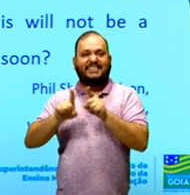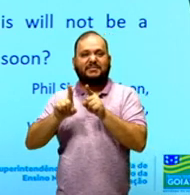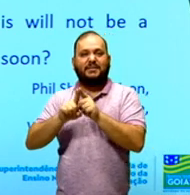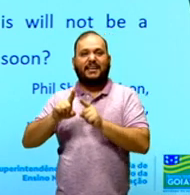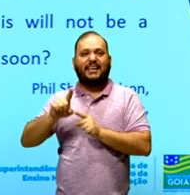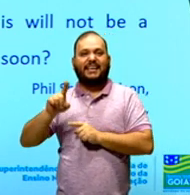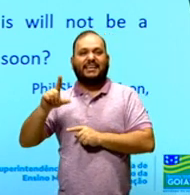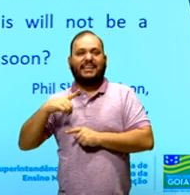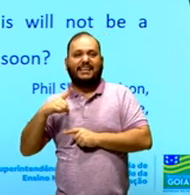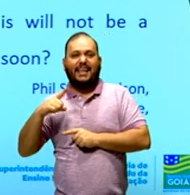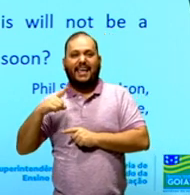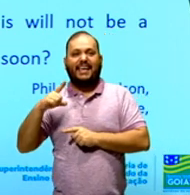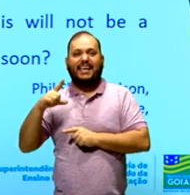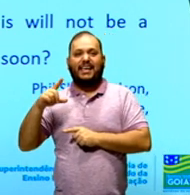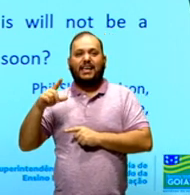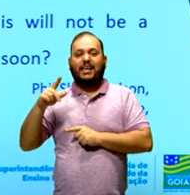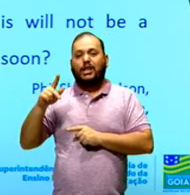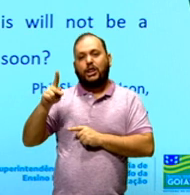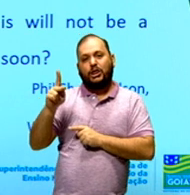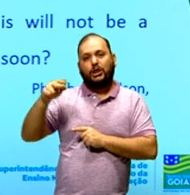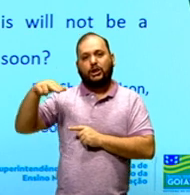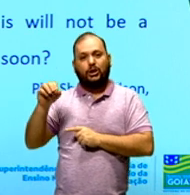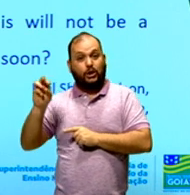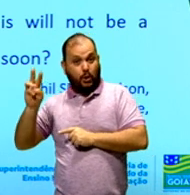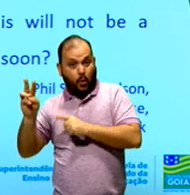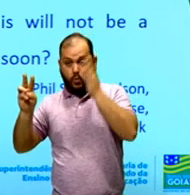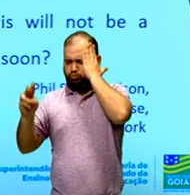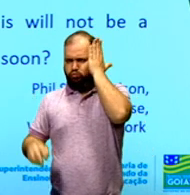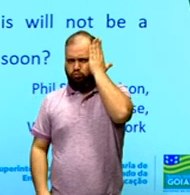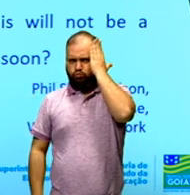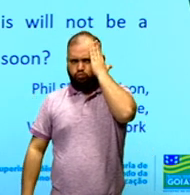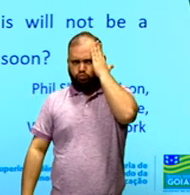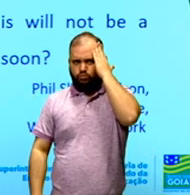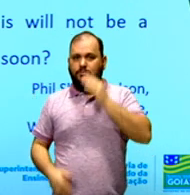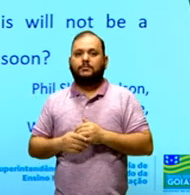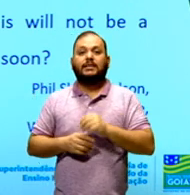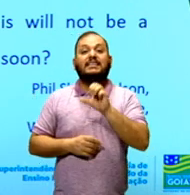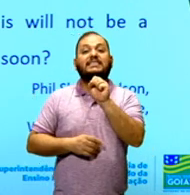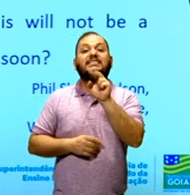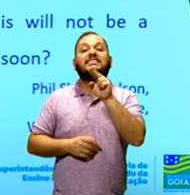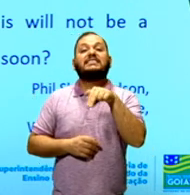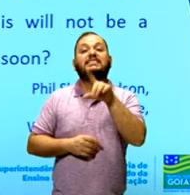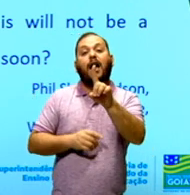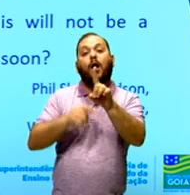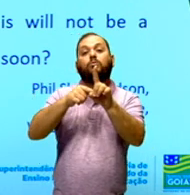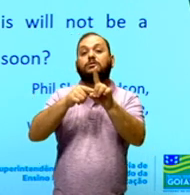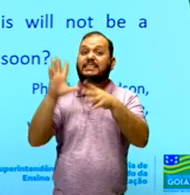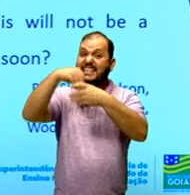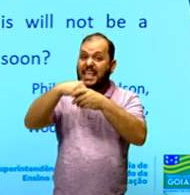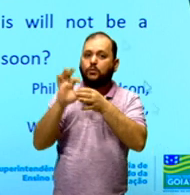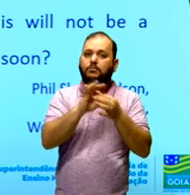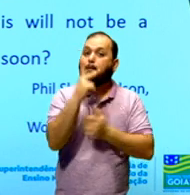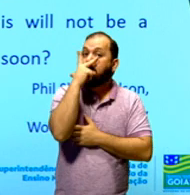verbos, no, sound, escape. Do mesmo jeito, gente tem algumas expressões aqui que vão nos ajudar a entender um pouco melhor